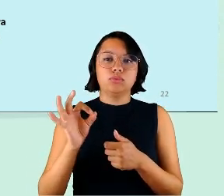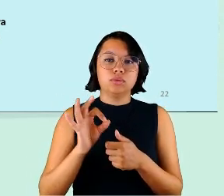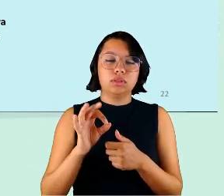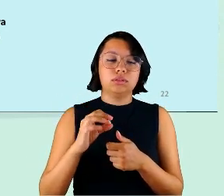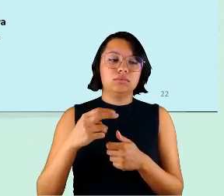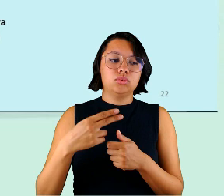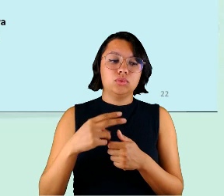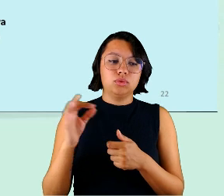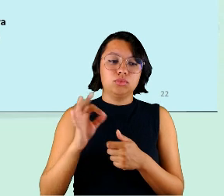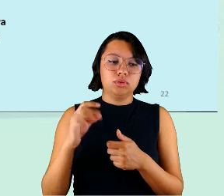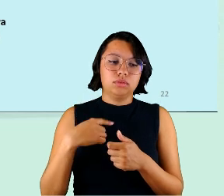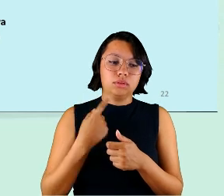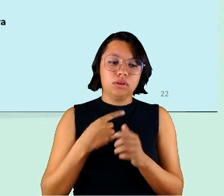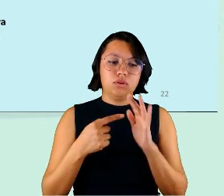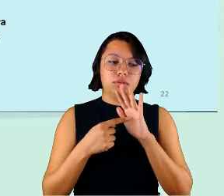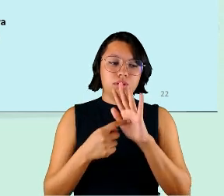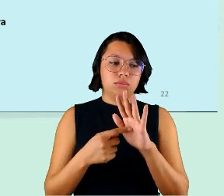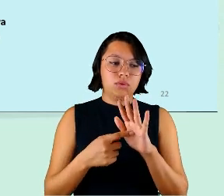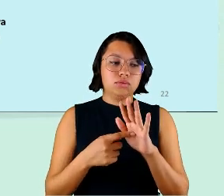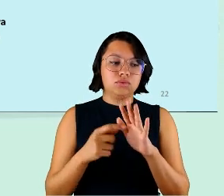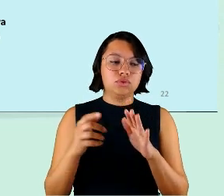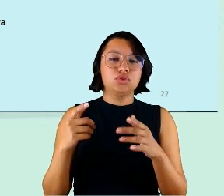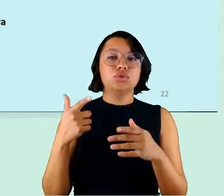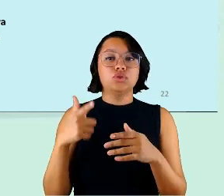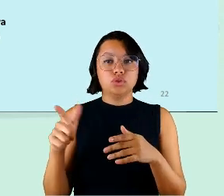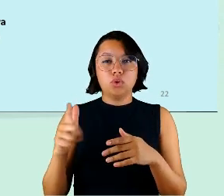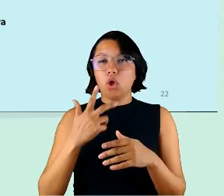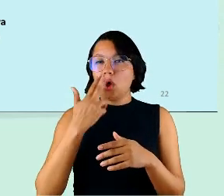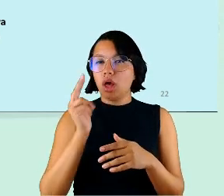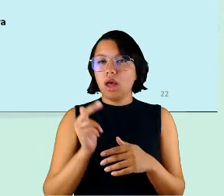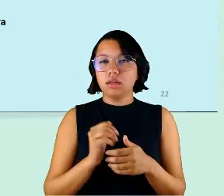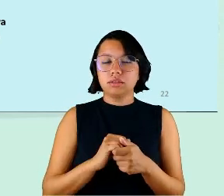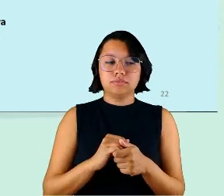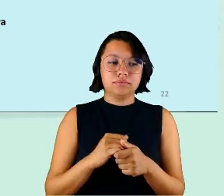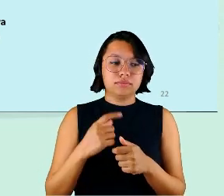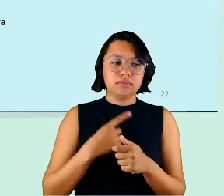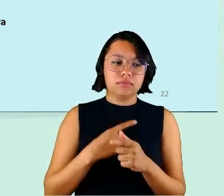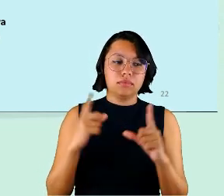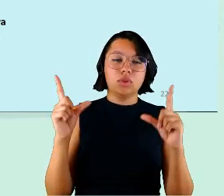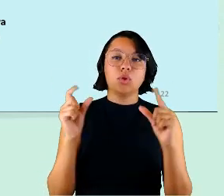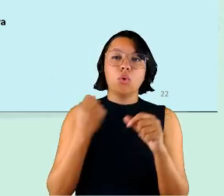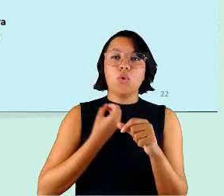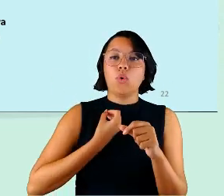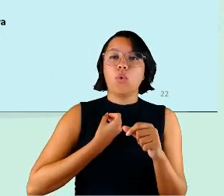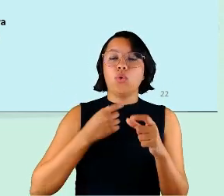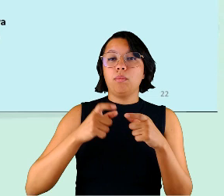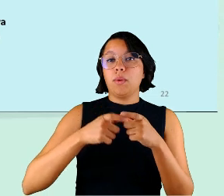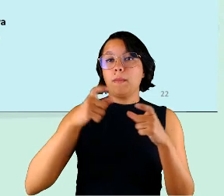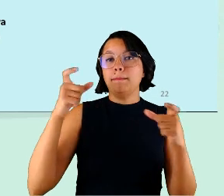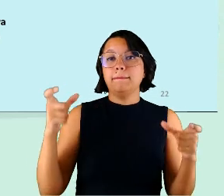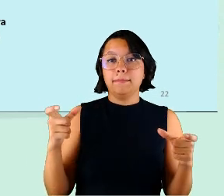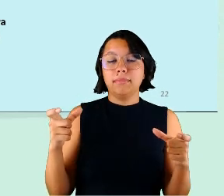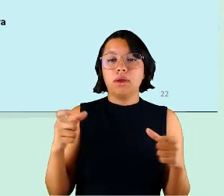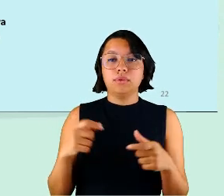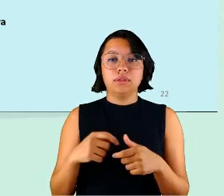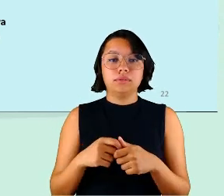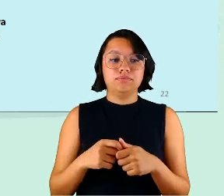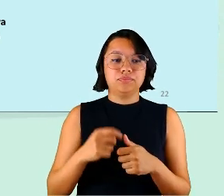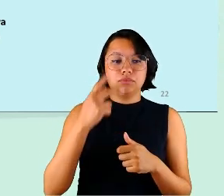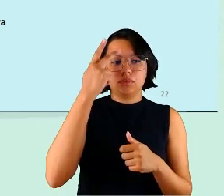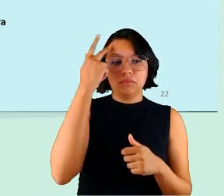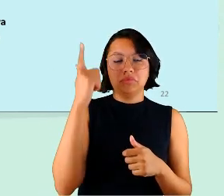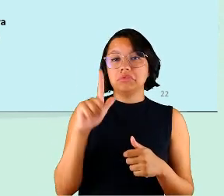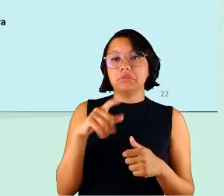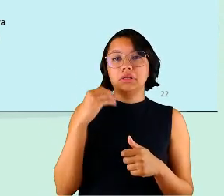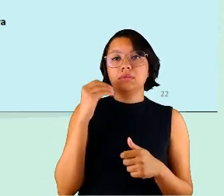da nossa amostra de novo isso parecido que a gente tem um número bem majoritário de pessoas sem nenhuma